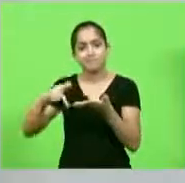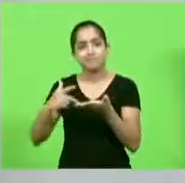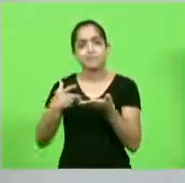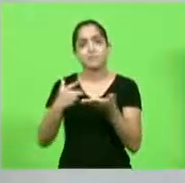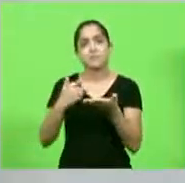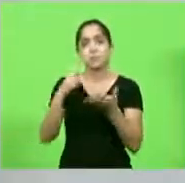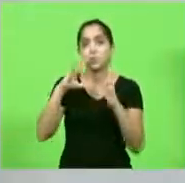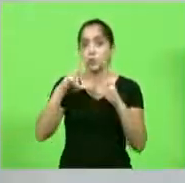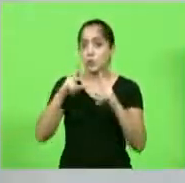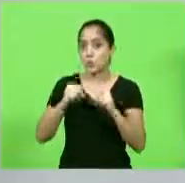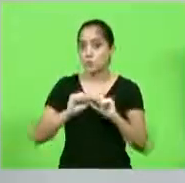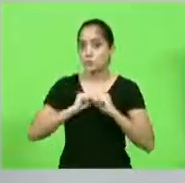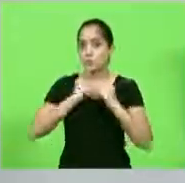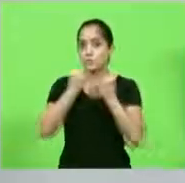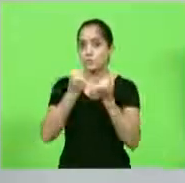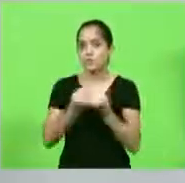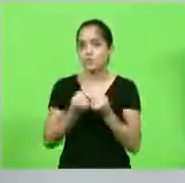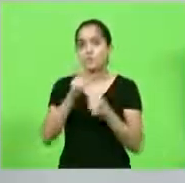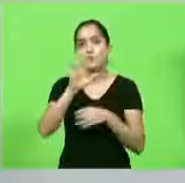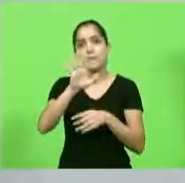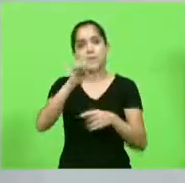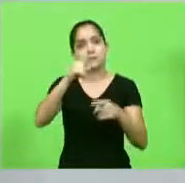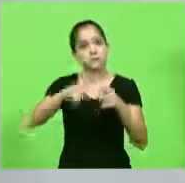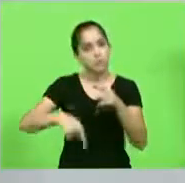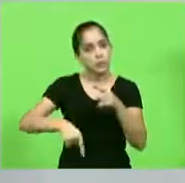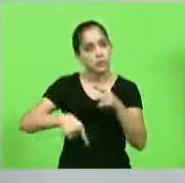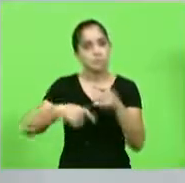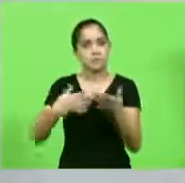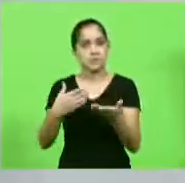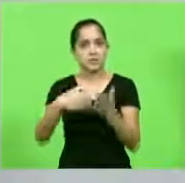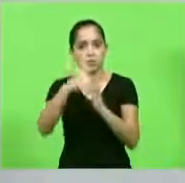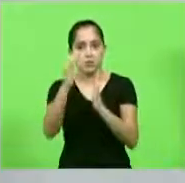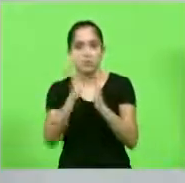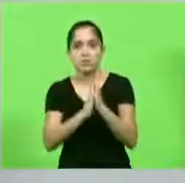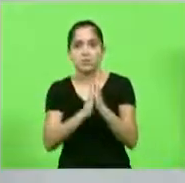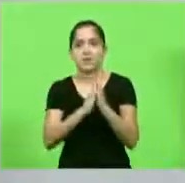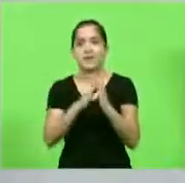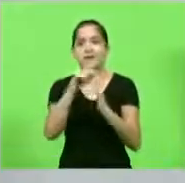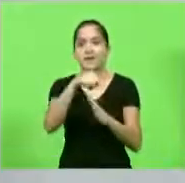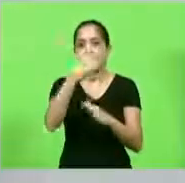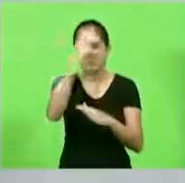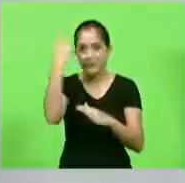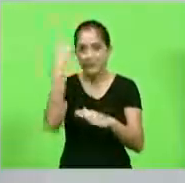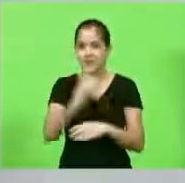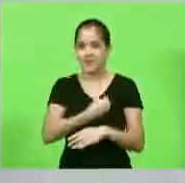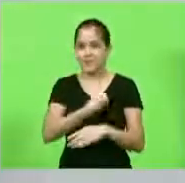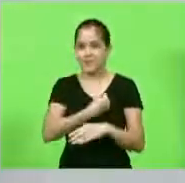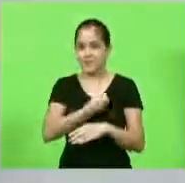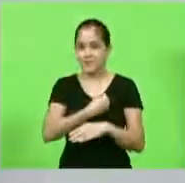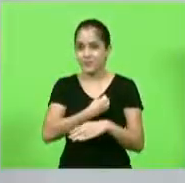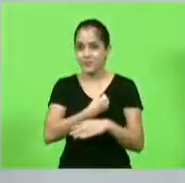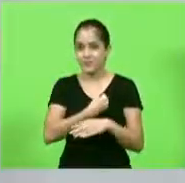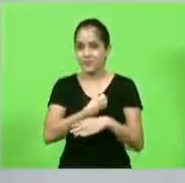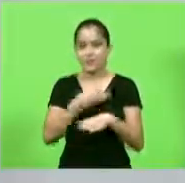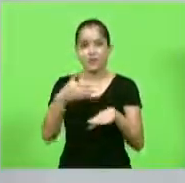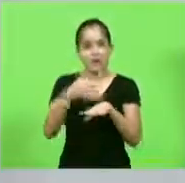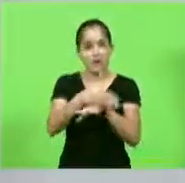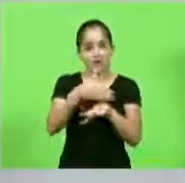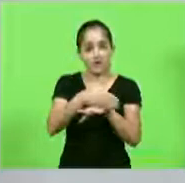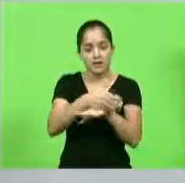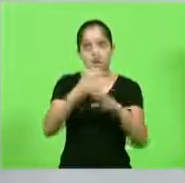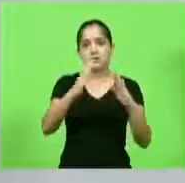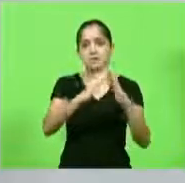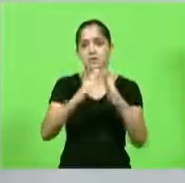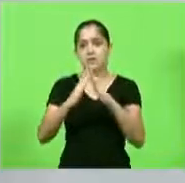nós defendemos isso. Agora, proibir ou multar o morador por acessar a sua própria